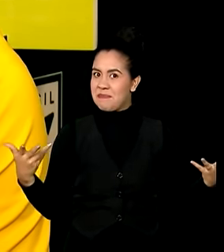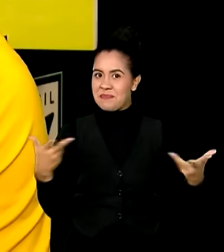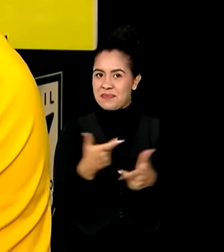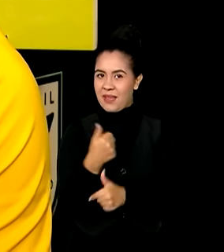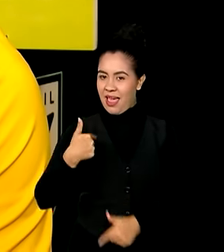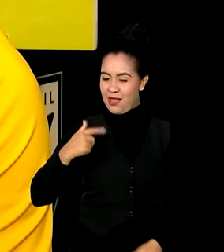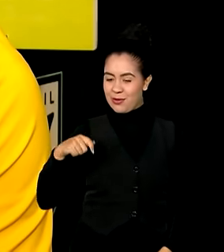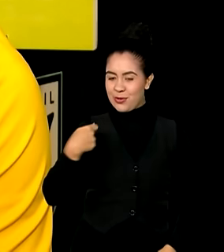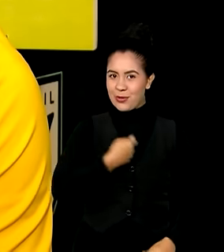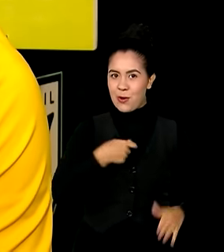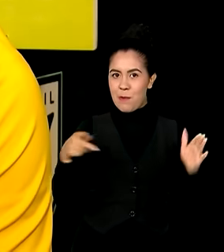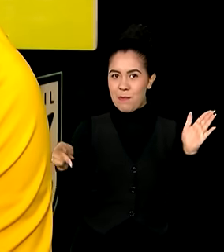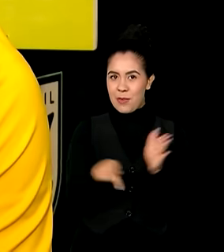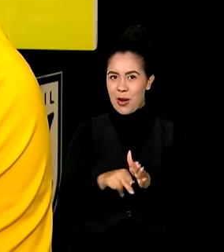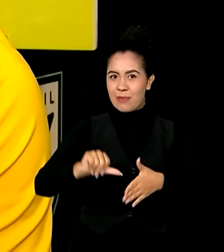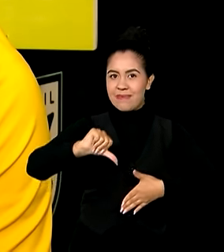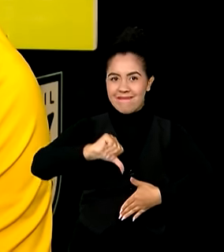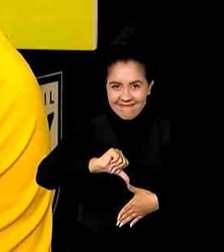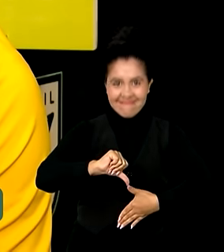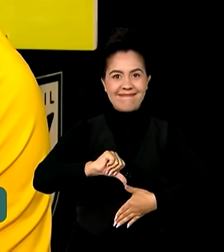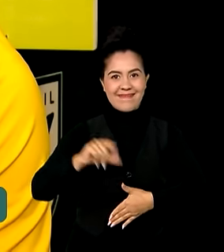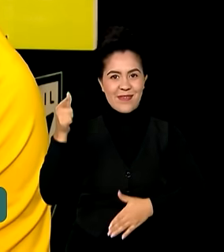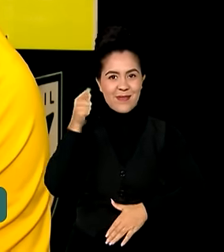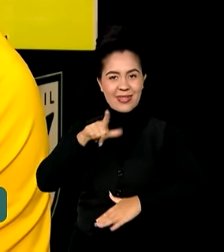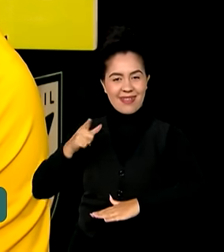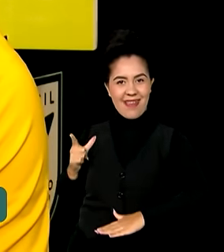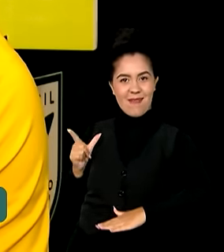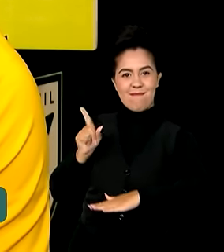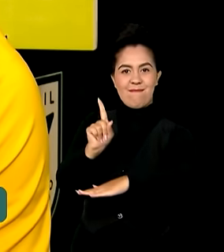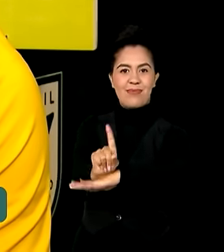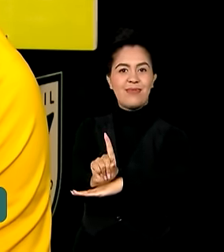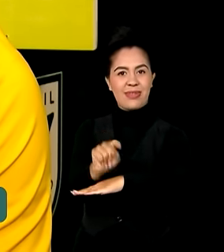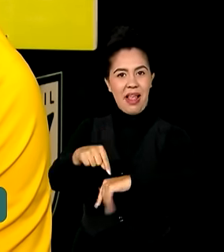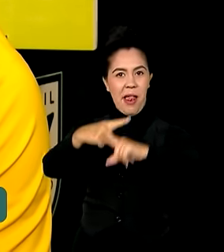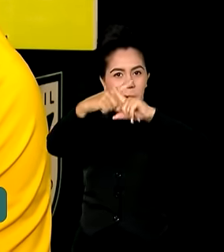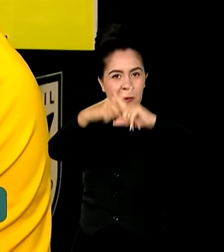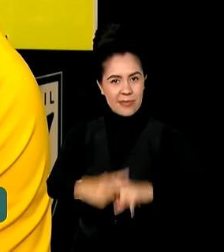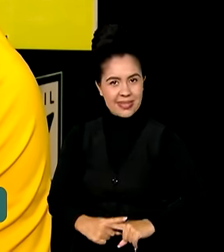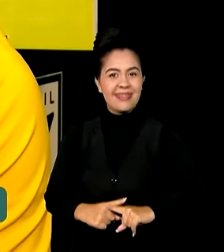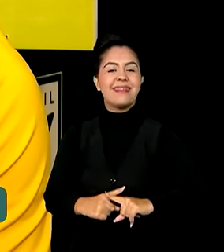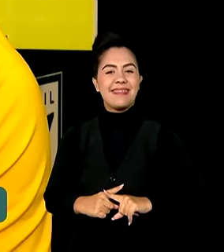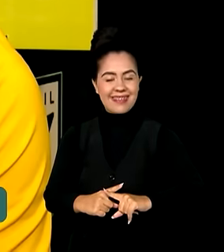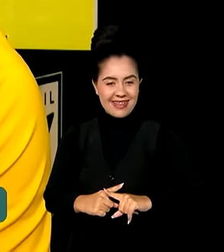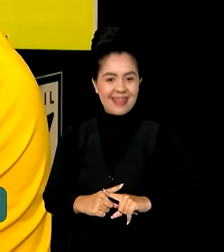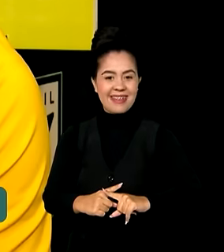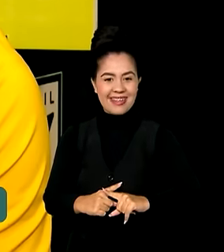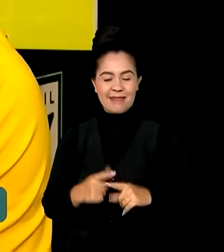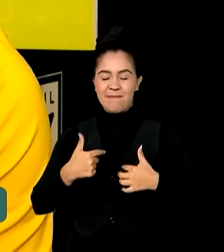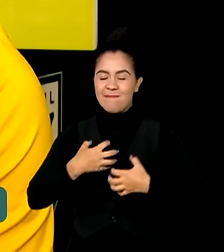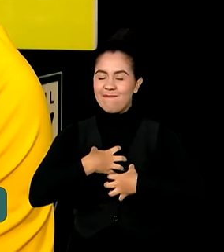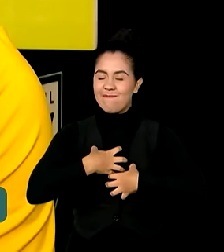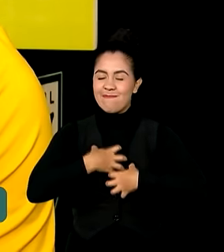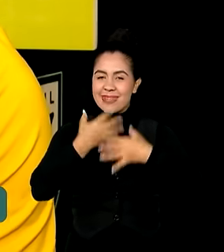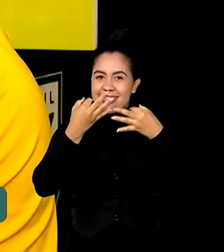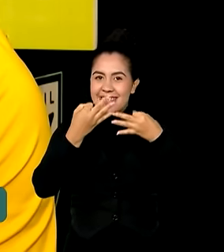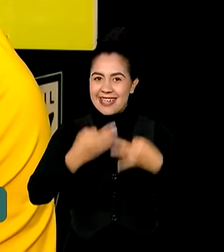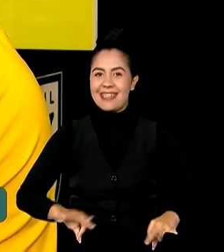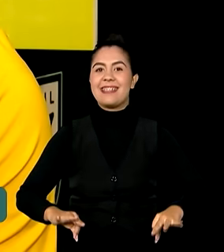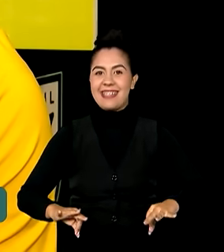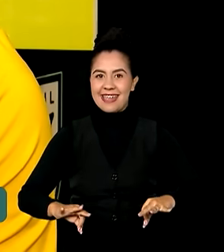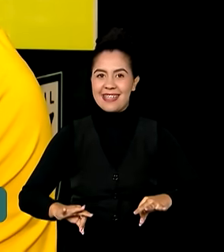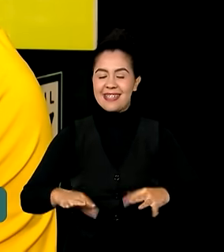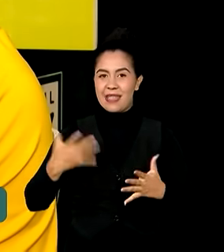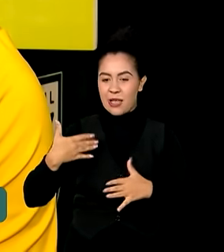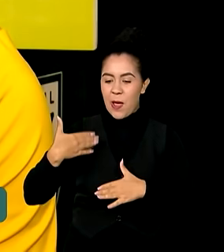conquistar um pódio em jogos. E eu tenho certeza que, conforme for